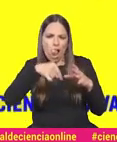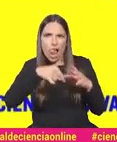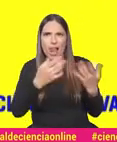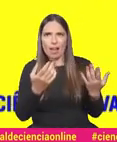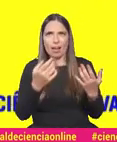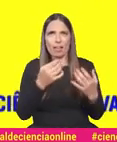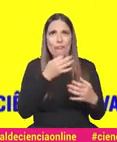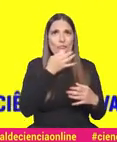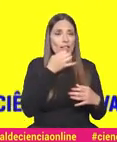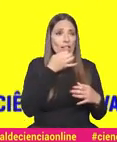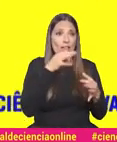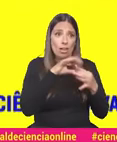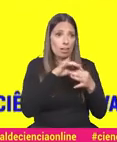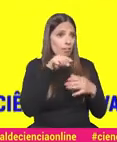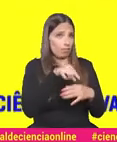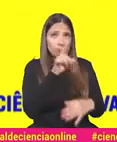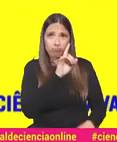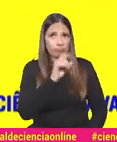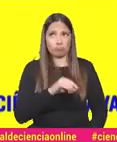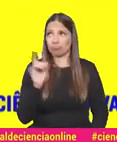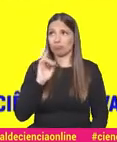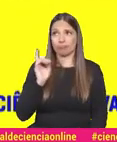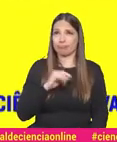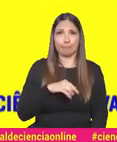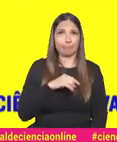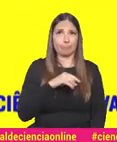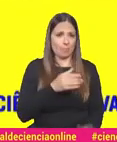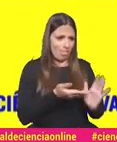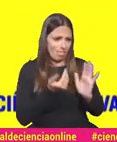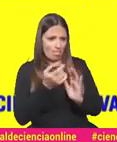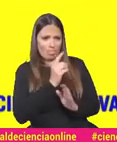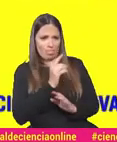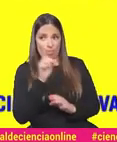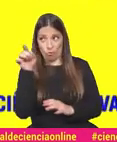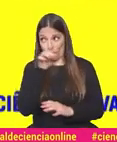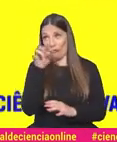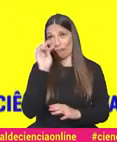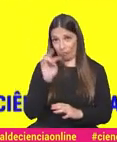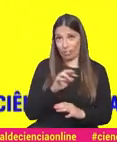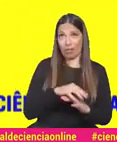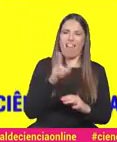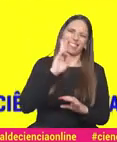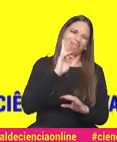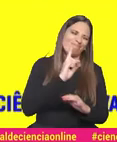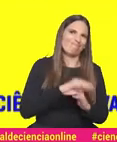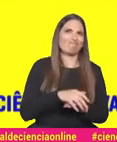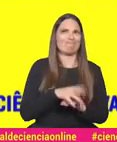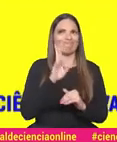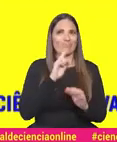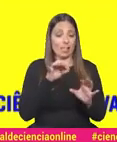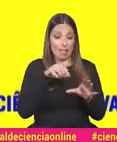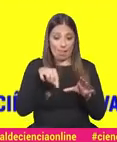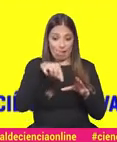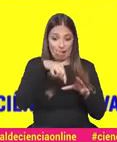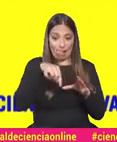Não falaste sobre eles. Ele não falou, mas não. Não. Não disse para tu tirares? Não. São testemunhas. Ai, desculpa, então. Porquê era para tirar? Sabe